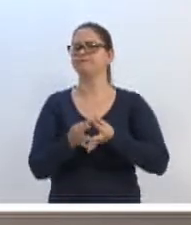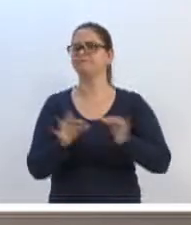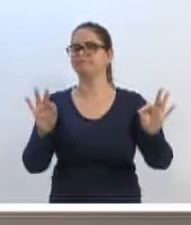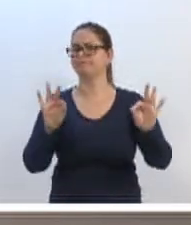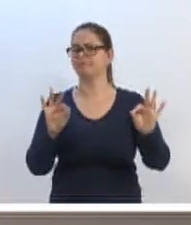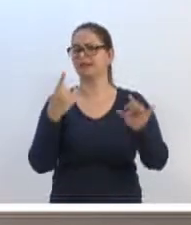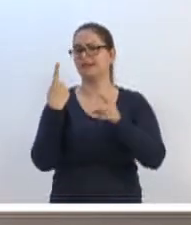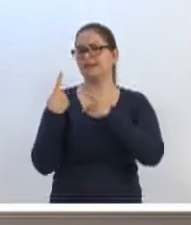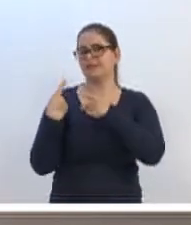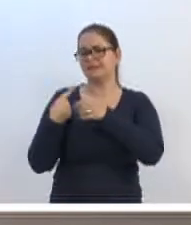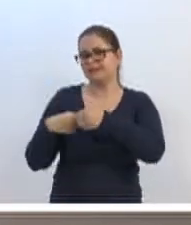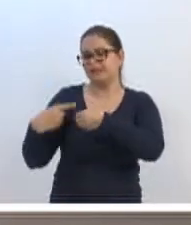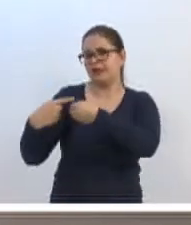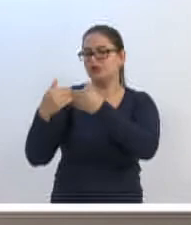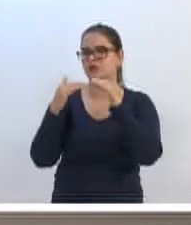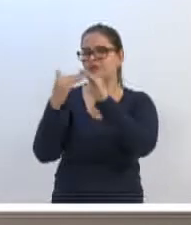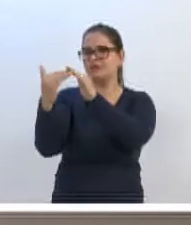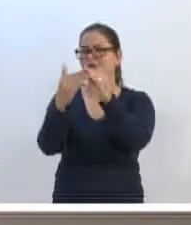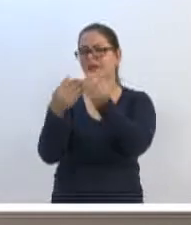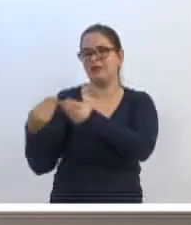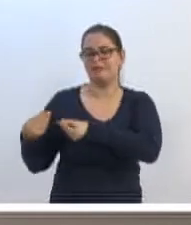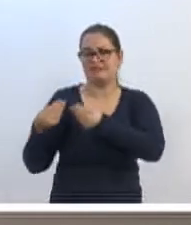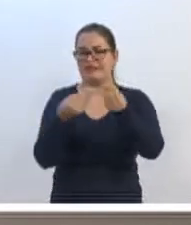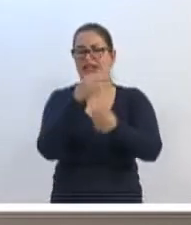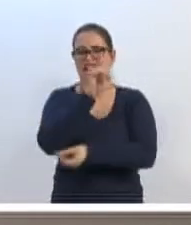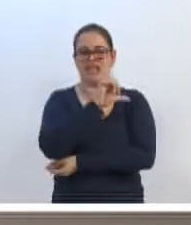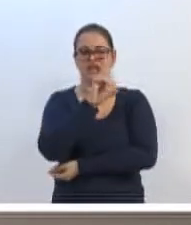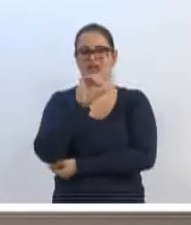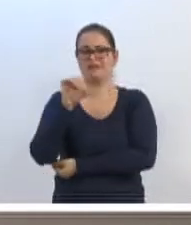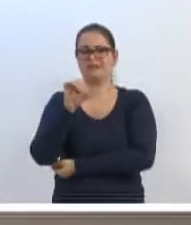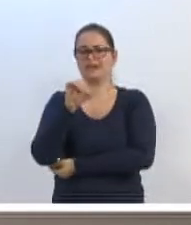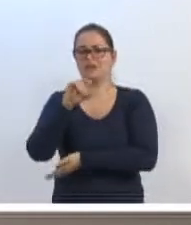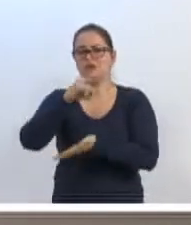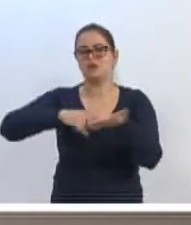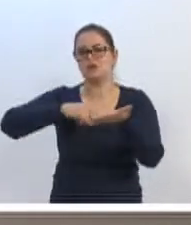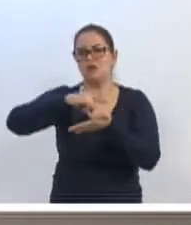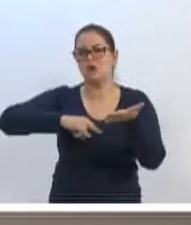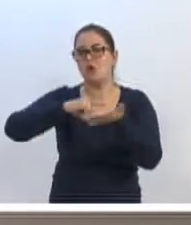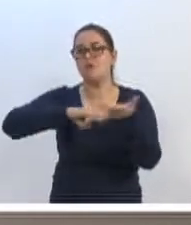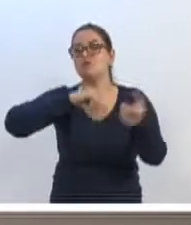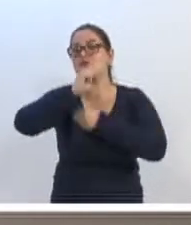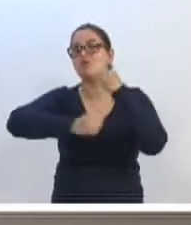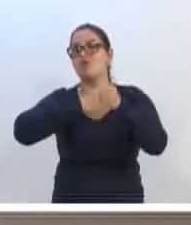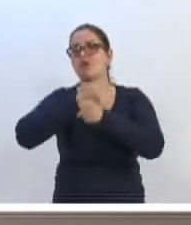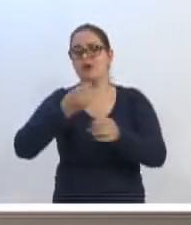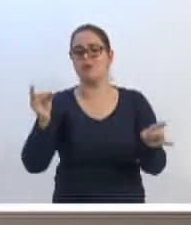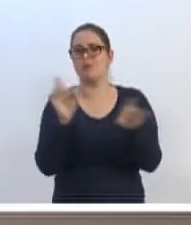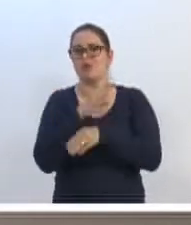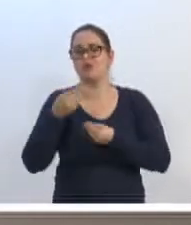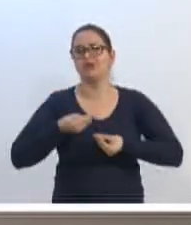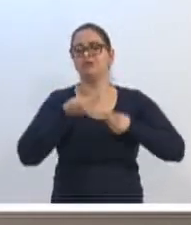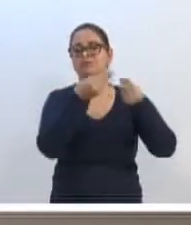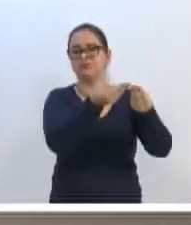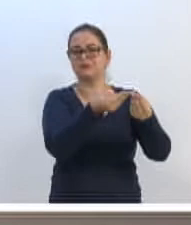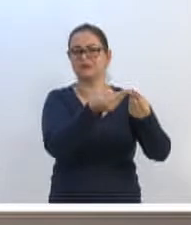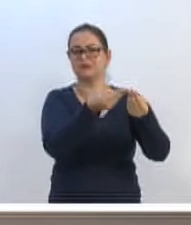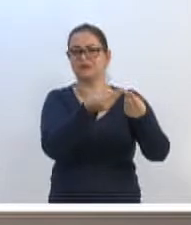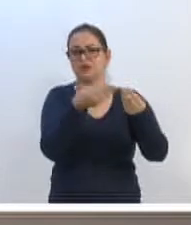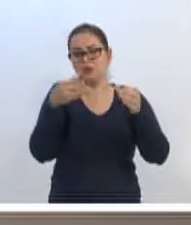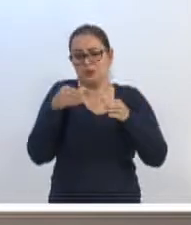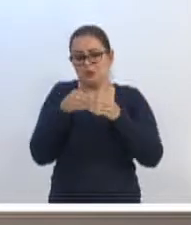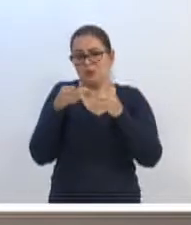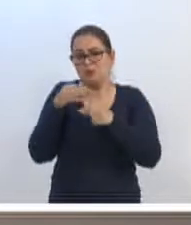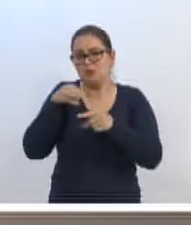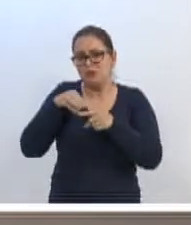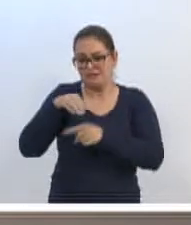Cidades vizinhas chegam a entregar 900 escrituras por ano, vereador Becker. E os organismos do